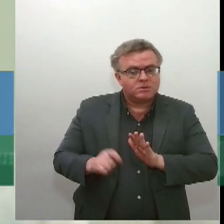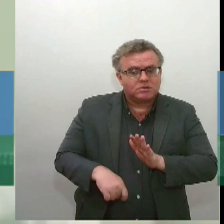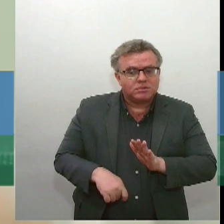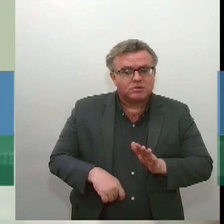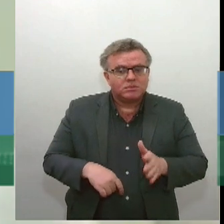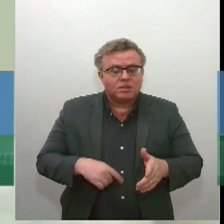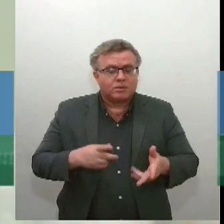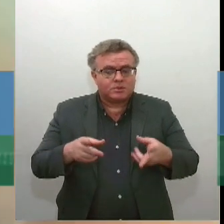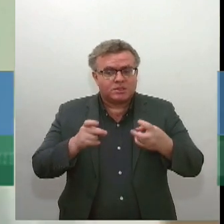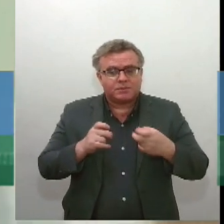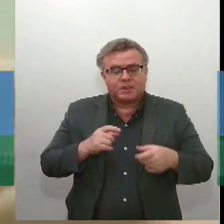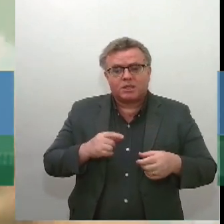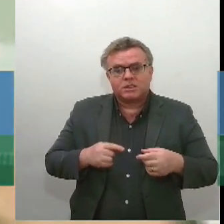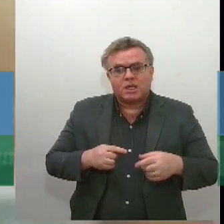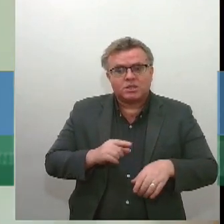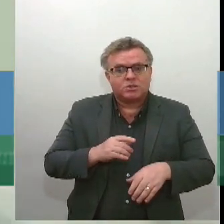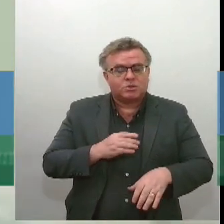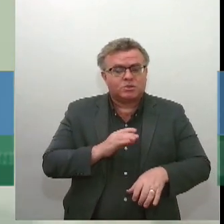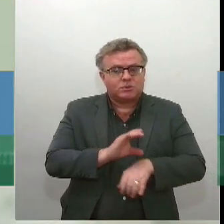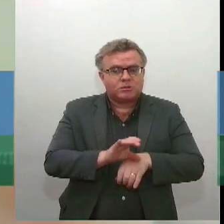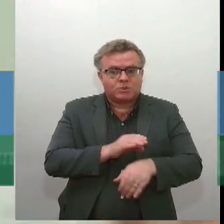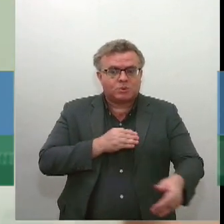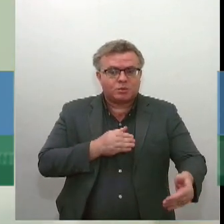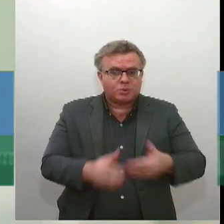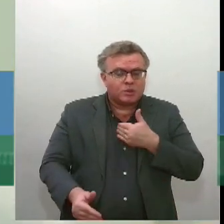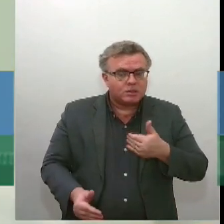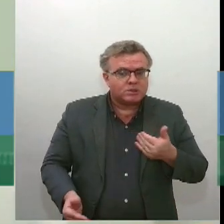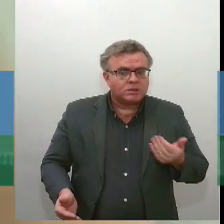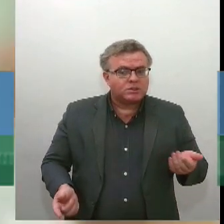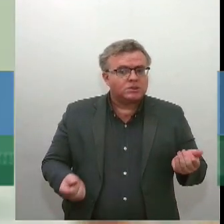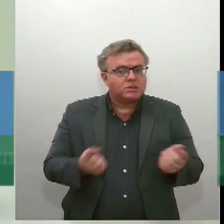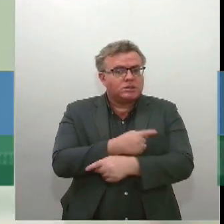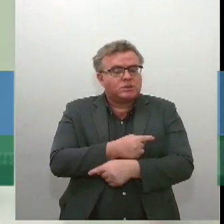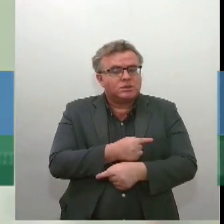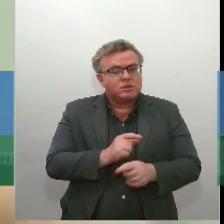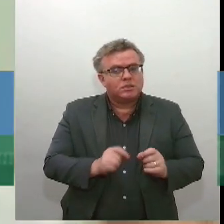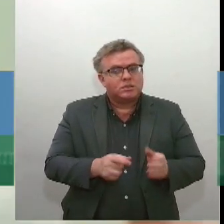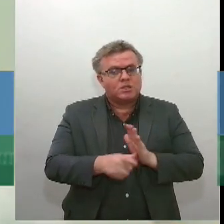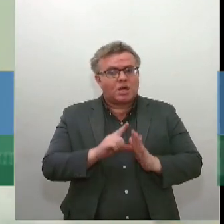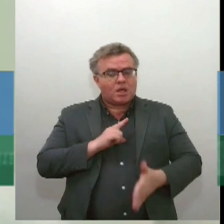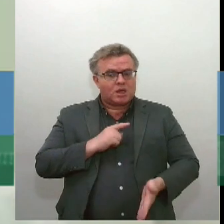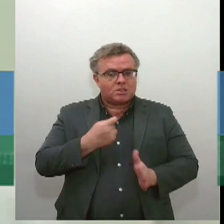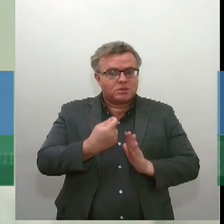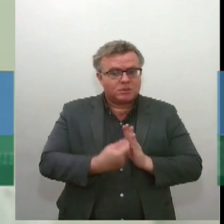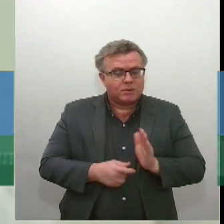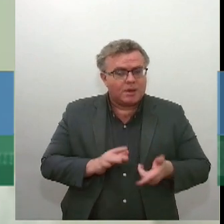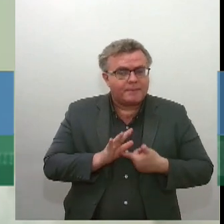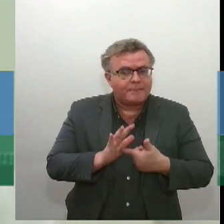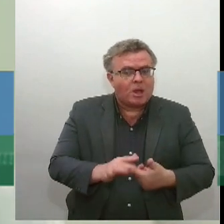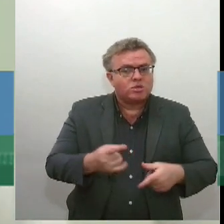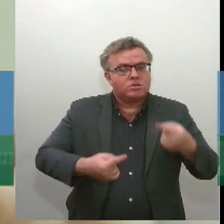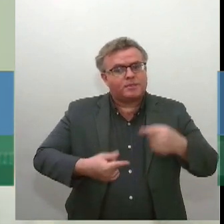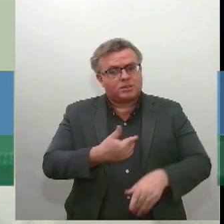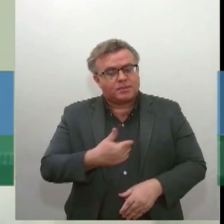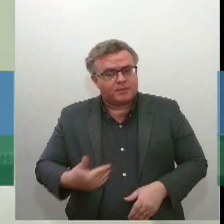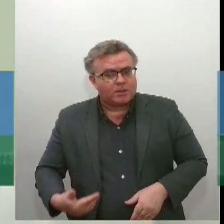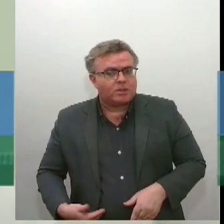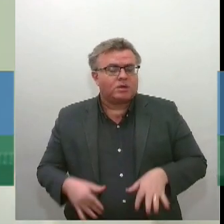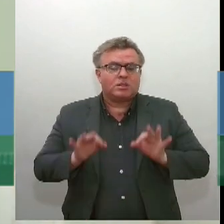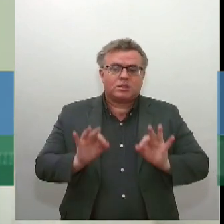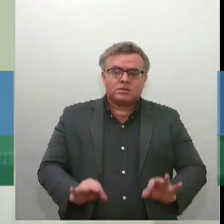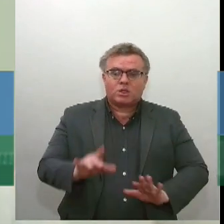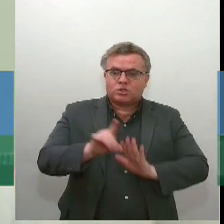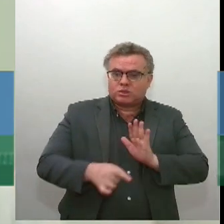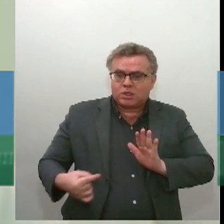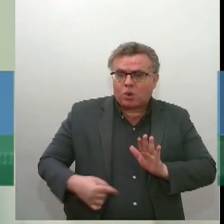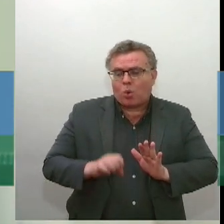discutindo uma legislação que foi editada recentemente, que institui uma política pública, um direito, ou uma obrigação